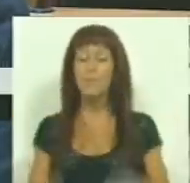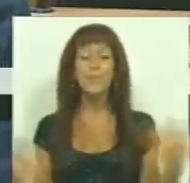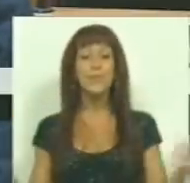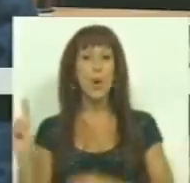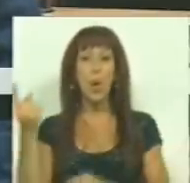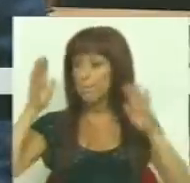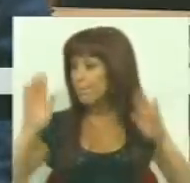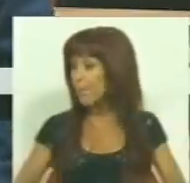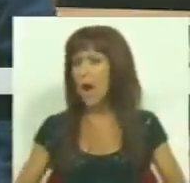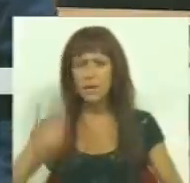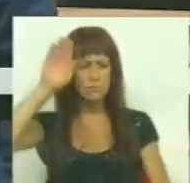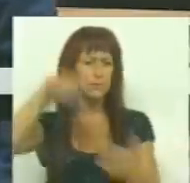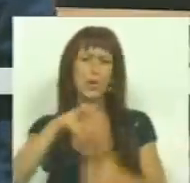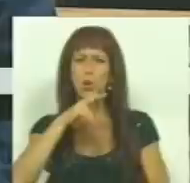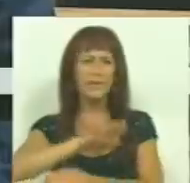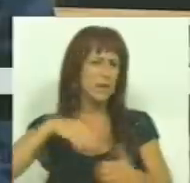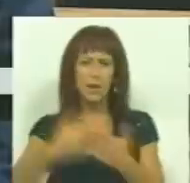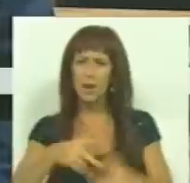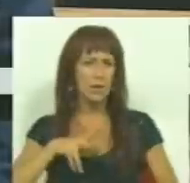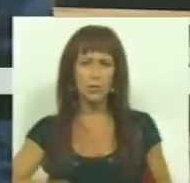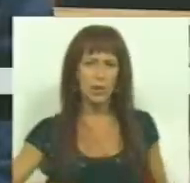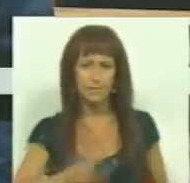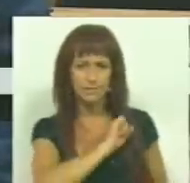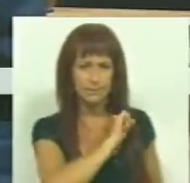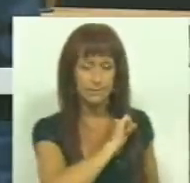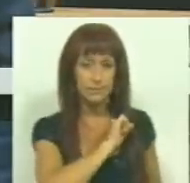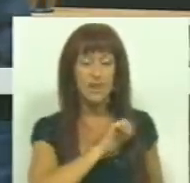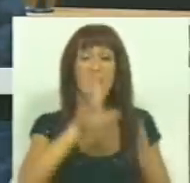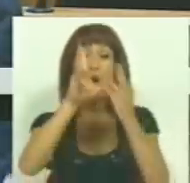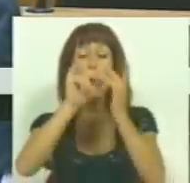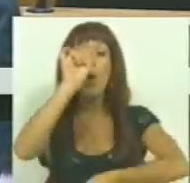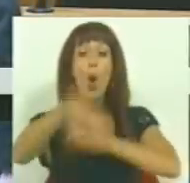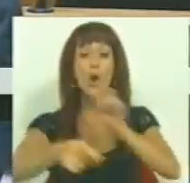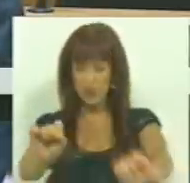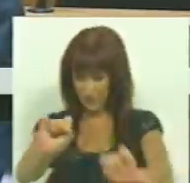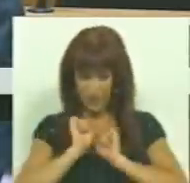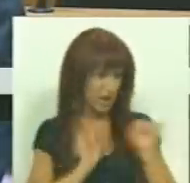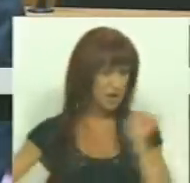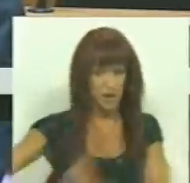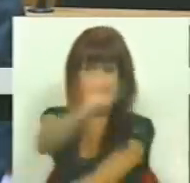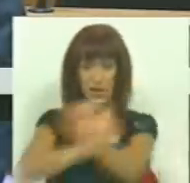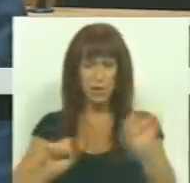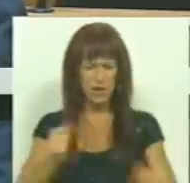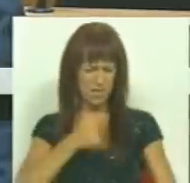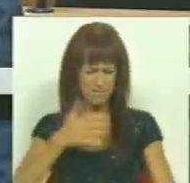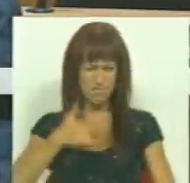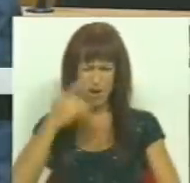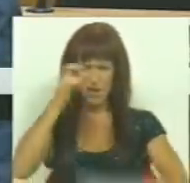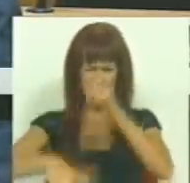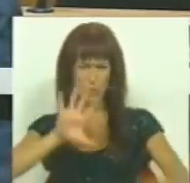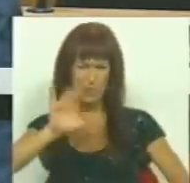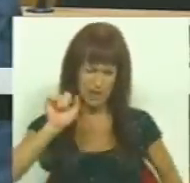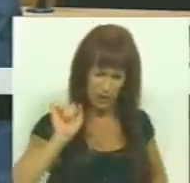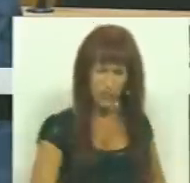não ser travado, terá consequências dramáticas para o país. Roubo daquilo que é de nós todos, património do povo e do